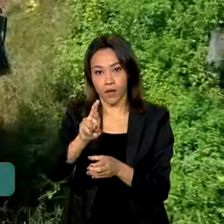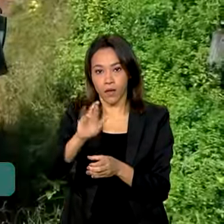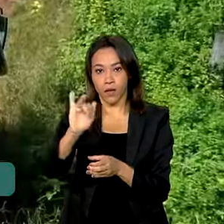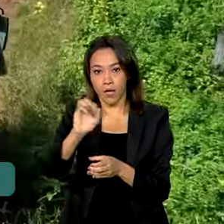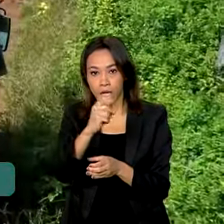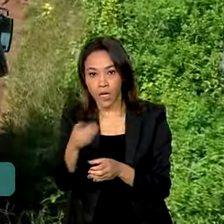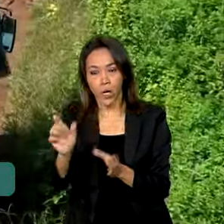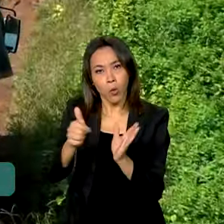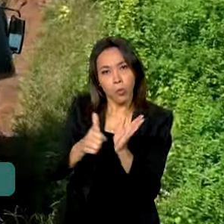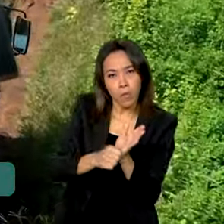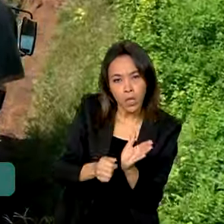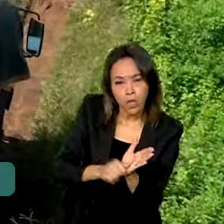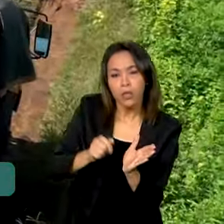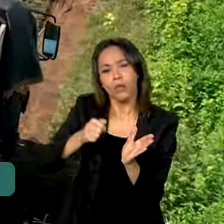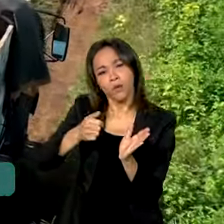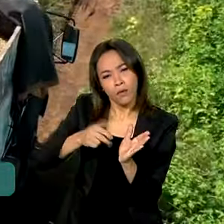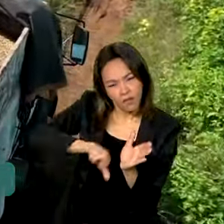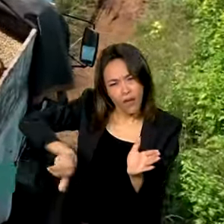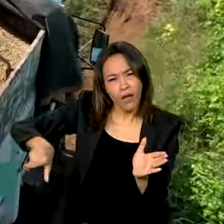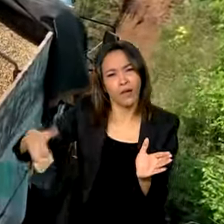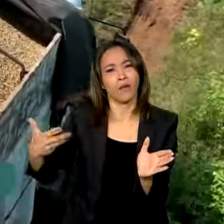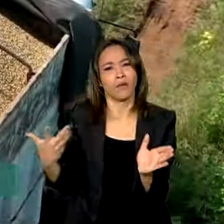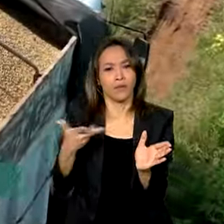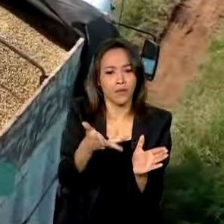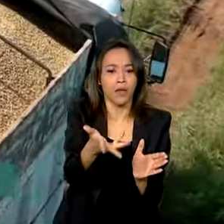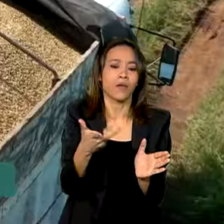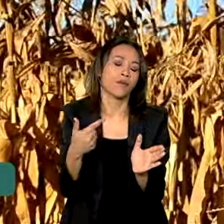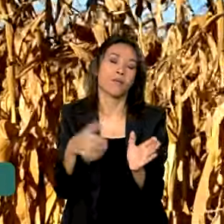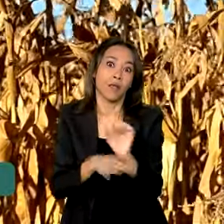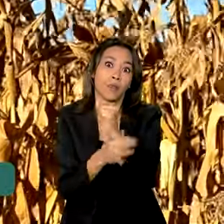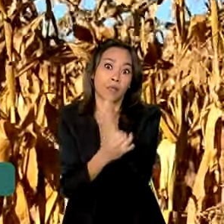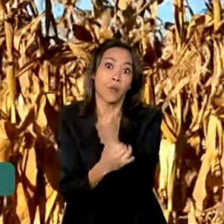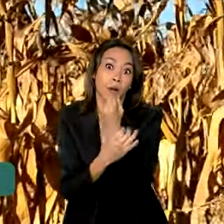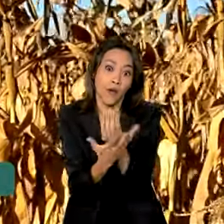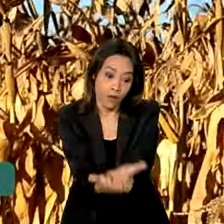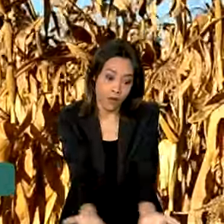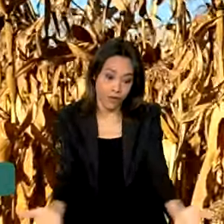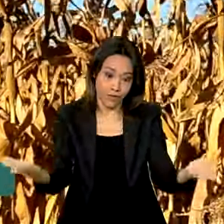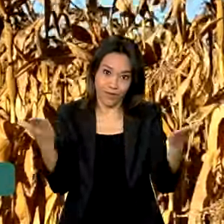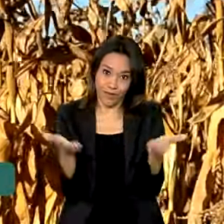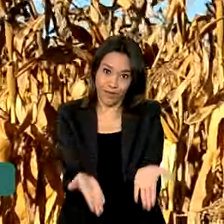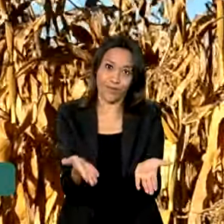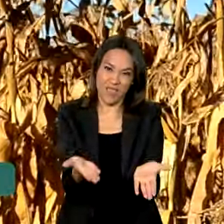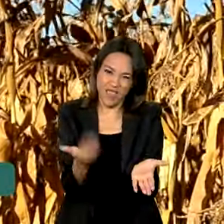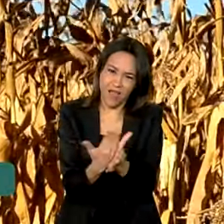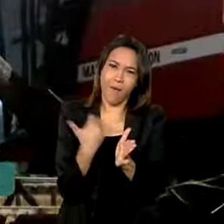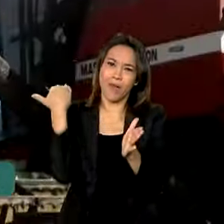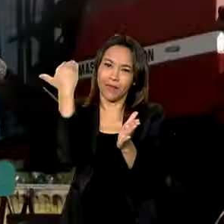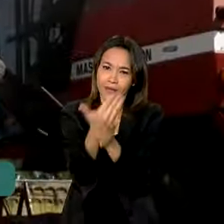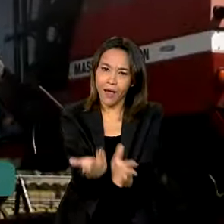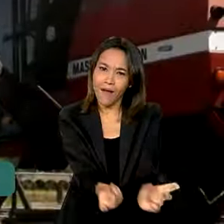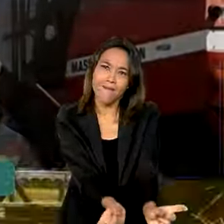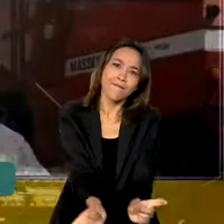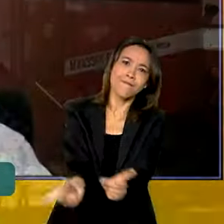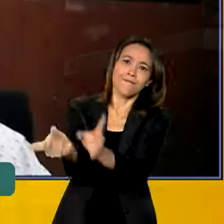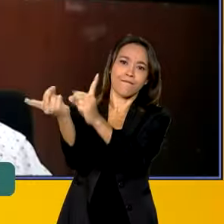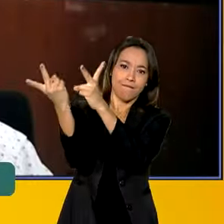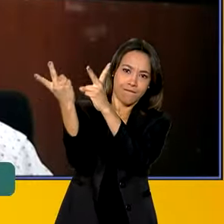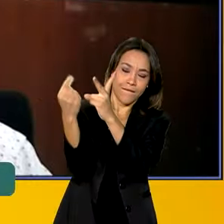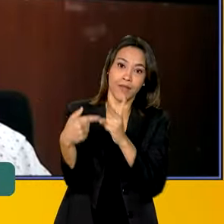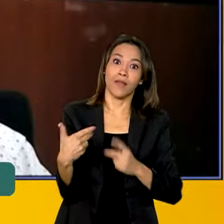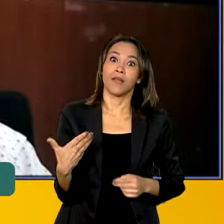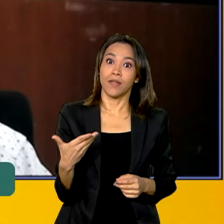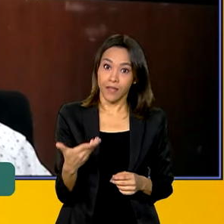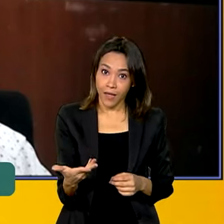esse parque industrial nosso de proteínas animais e, com isso, nós aumentamos a nossa exportação. Isso se linka muito forte